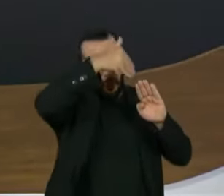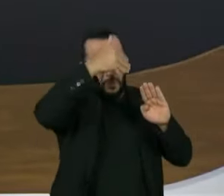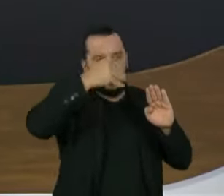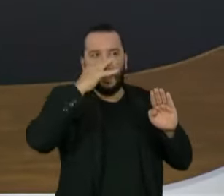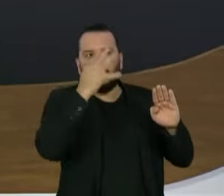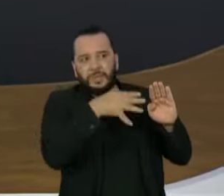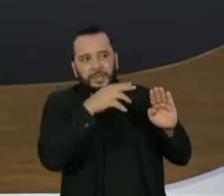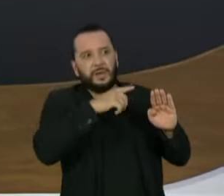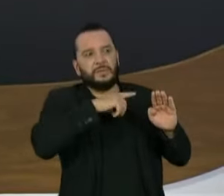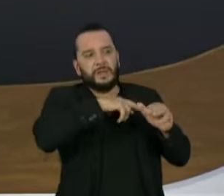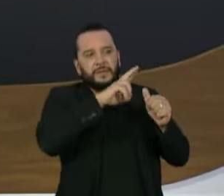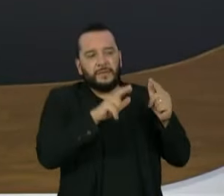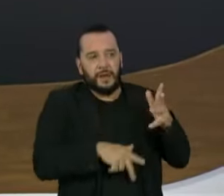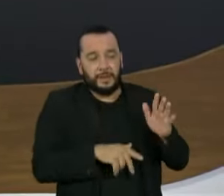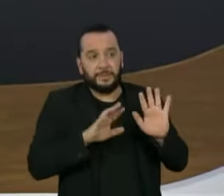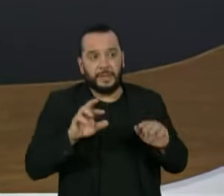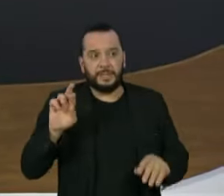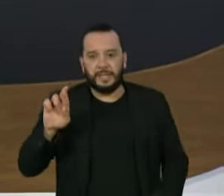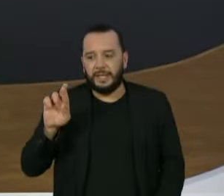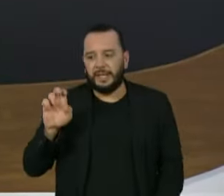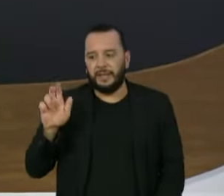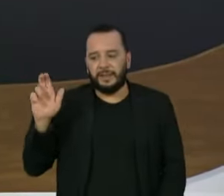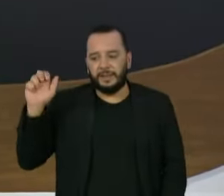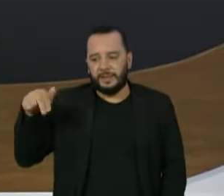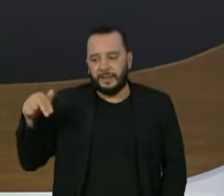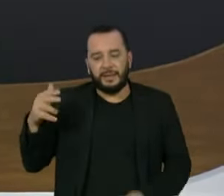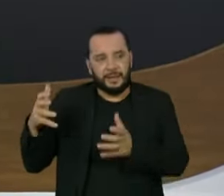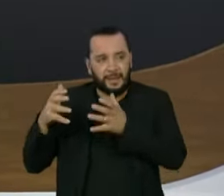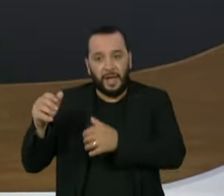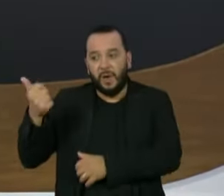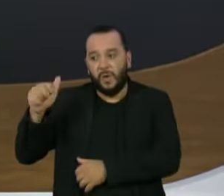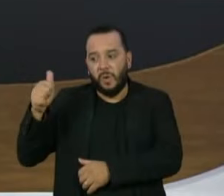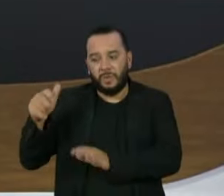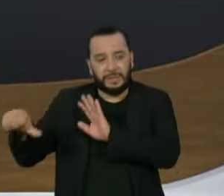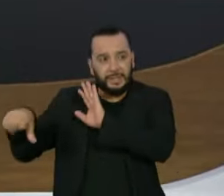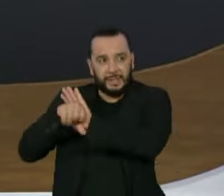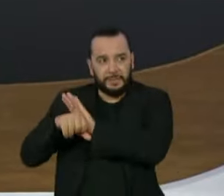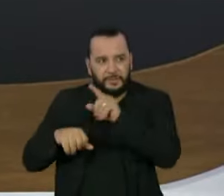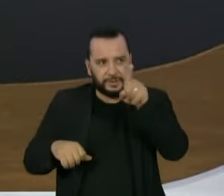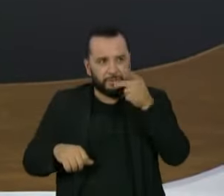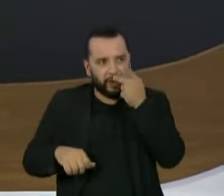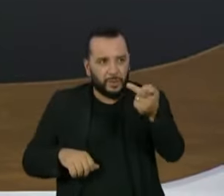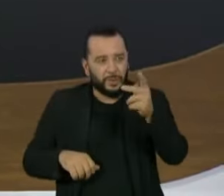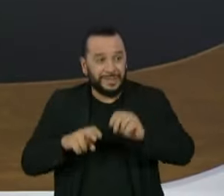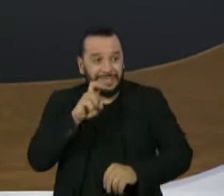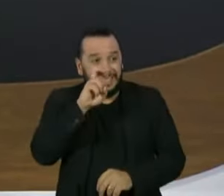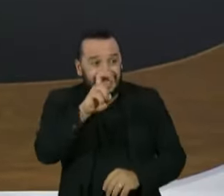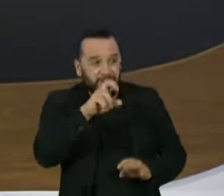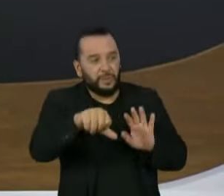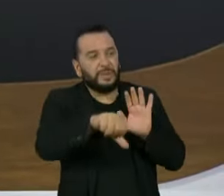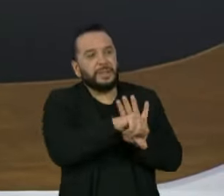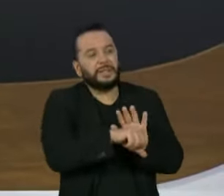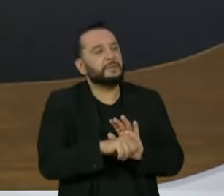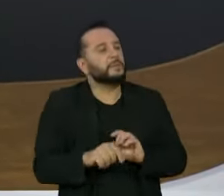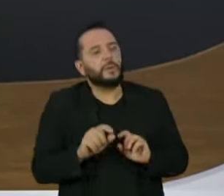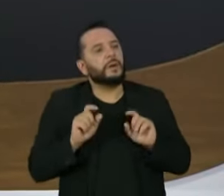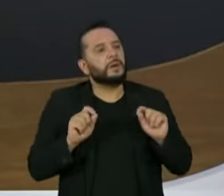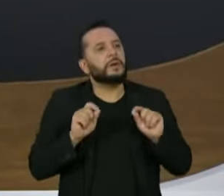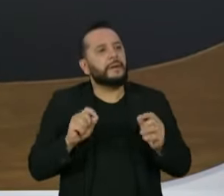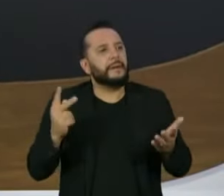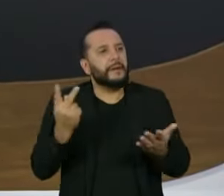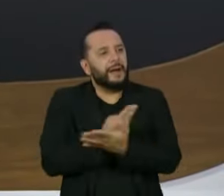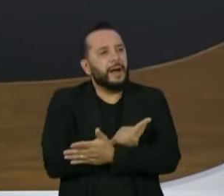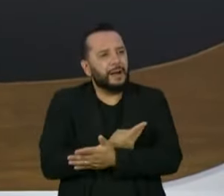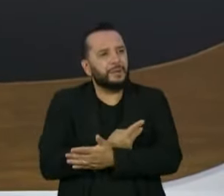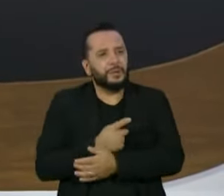Calheiros quer imputar a ele 11 crimes. O senhor fala em 5 crimes. O que que está de errado aí